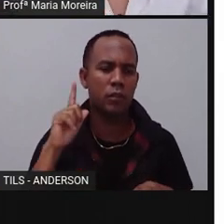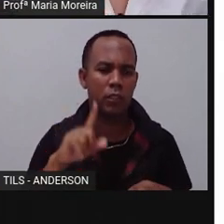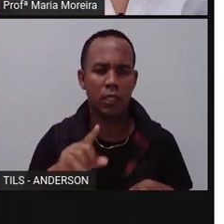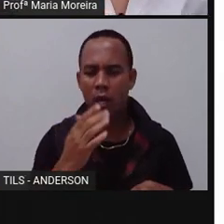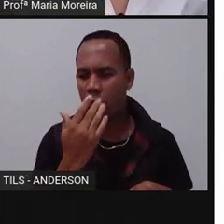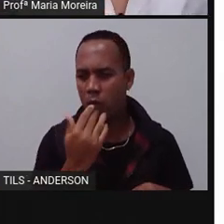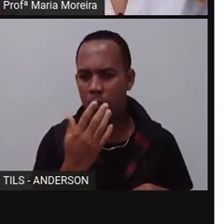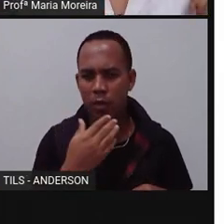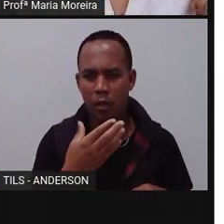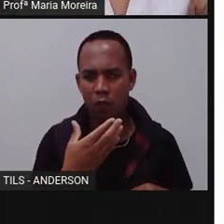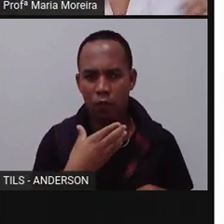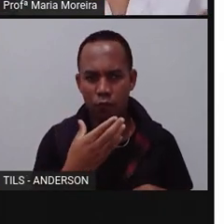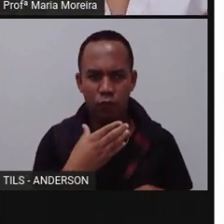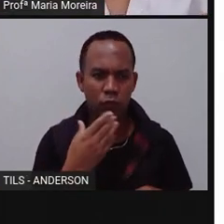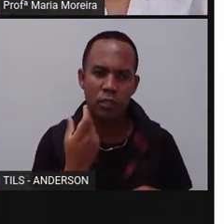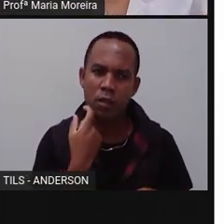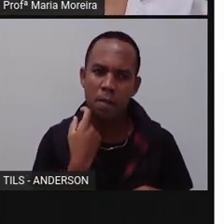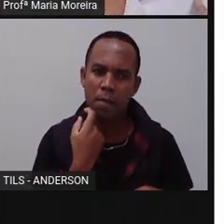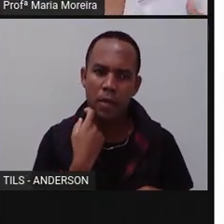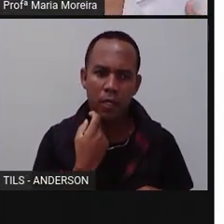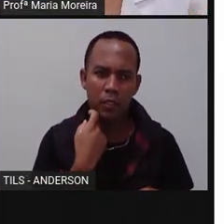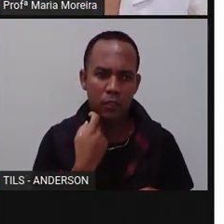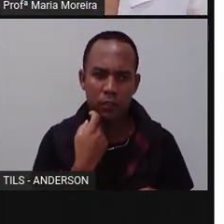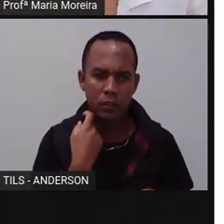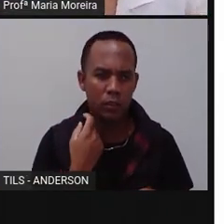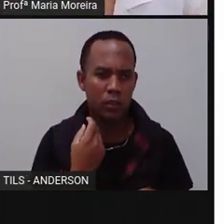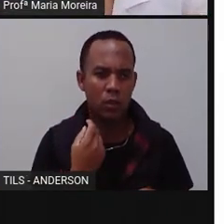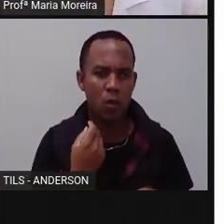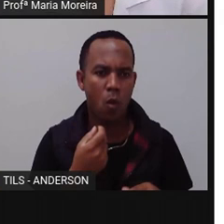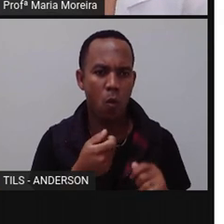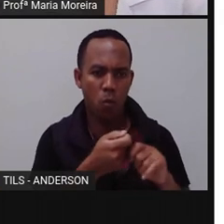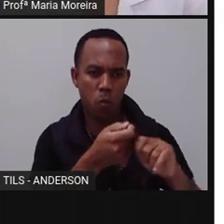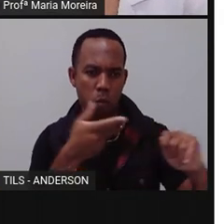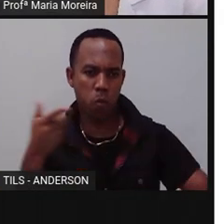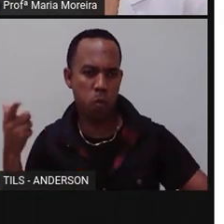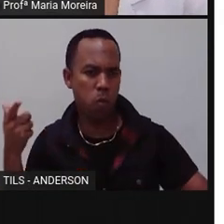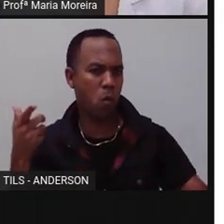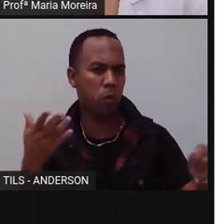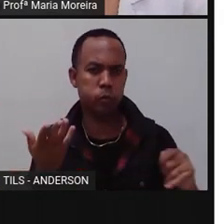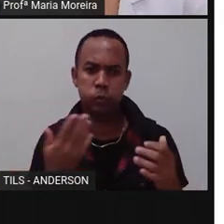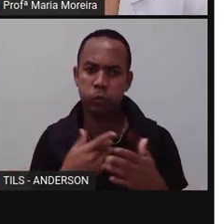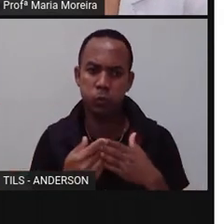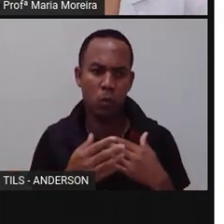Alimento. Fruta, peixe. Pescar ou caçar, tá?